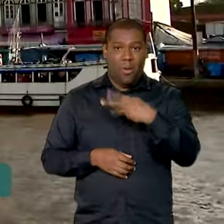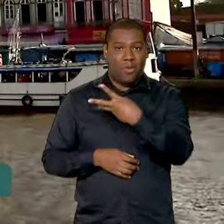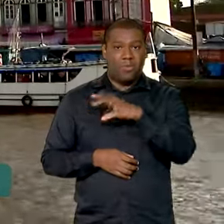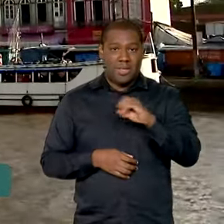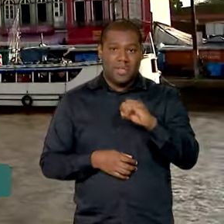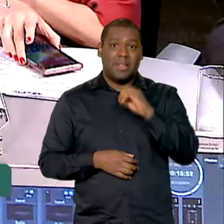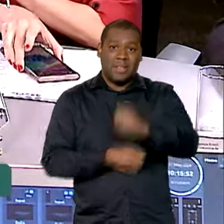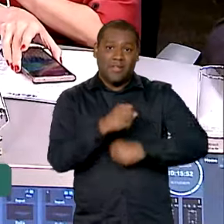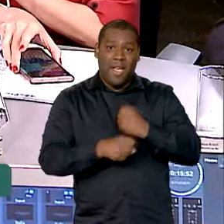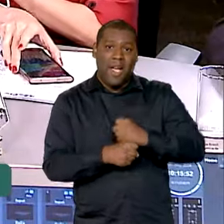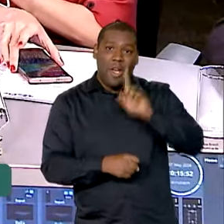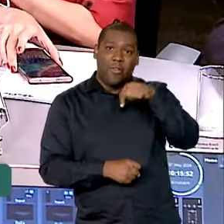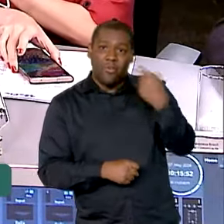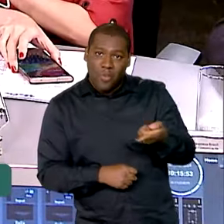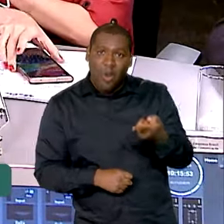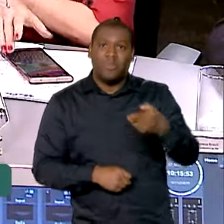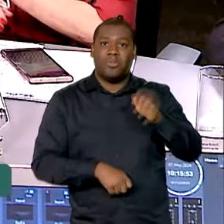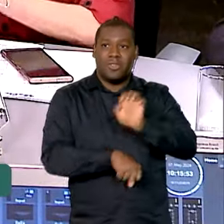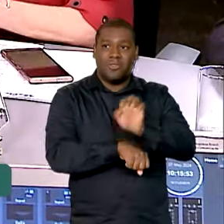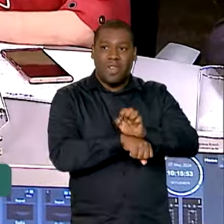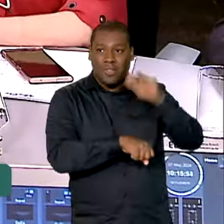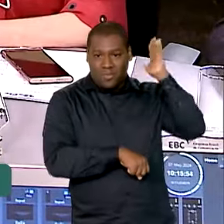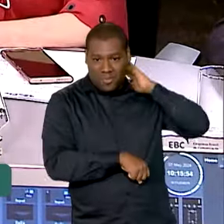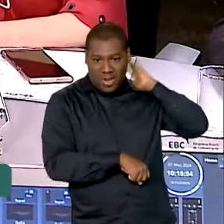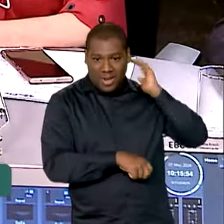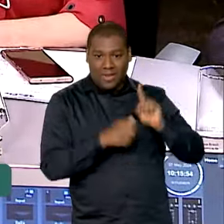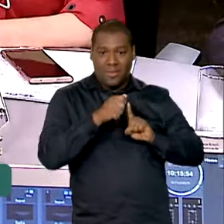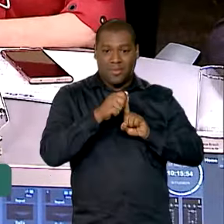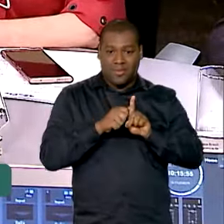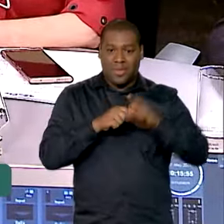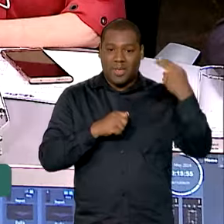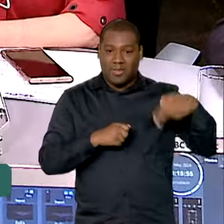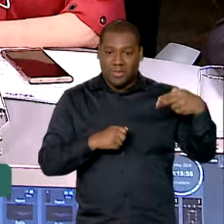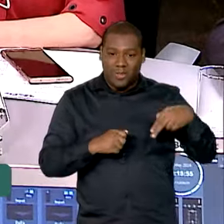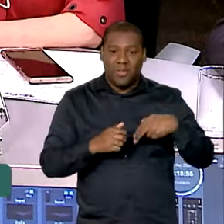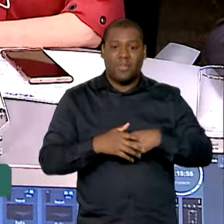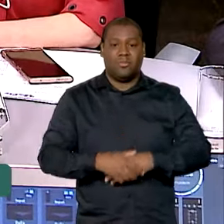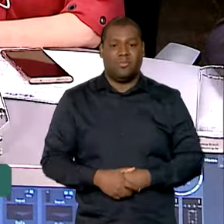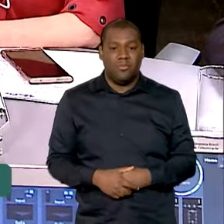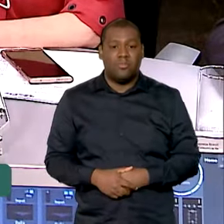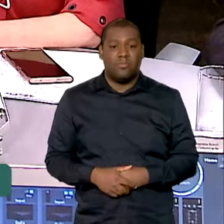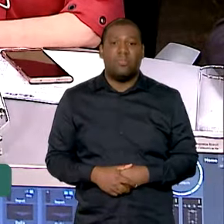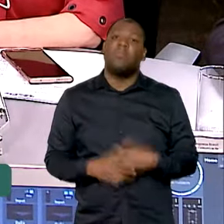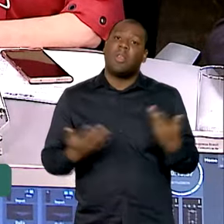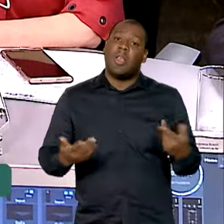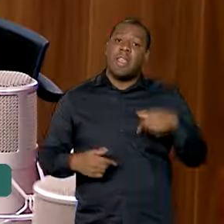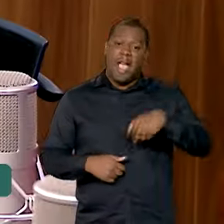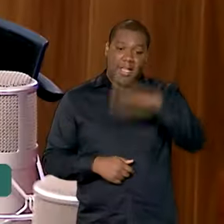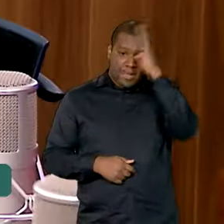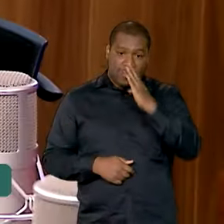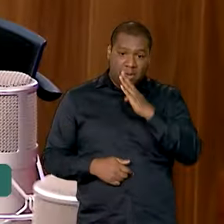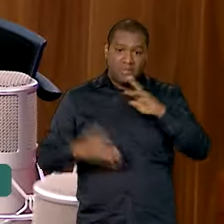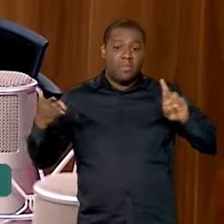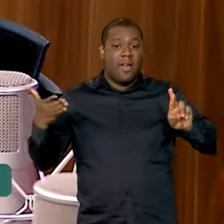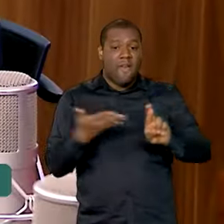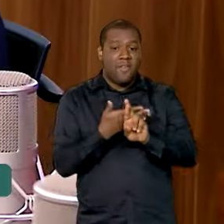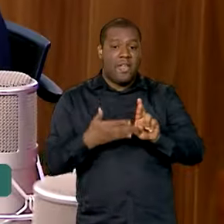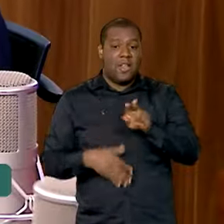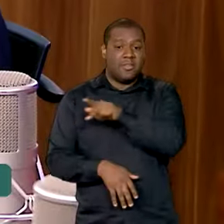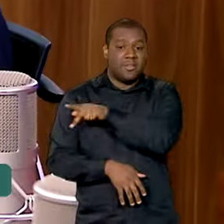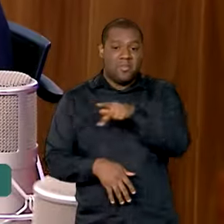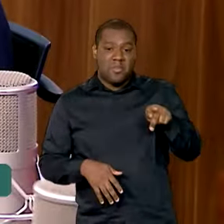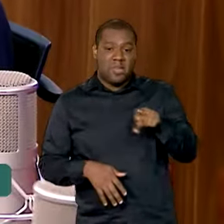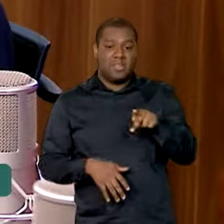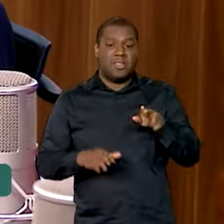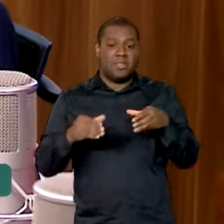em Belém, no Pará. O presidente também destacou as prioridades do Brasil na presidência do G20. Nesse G20 do